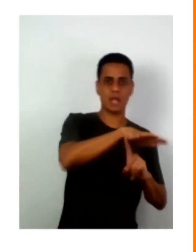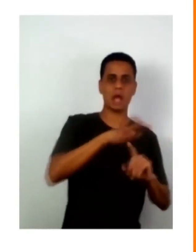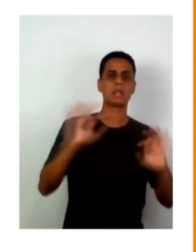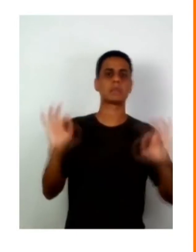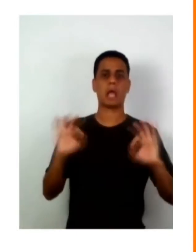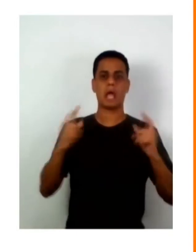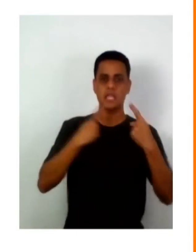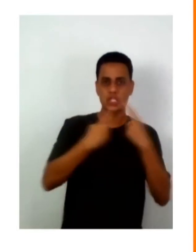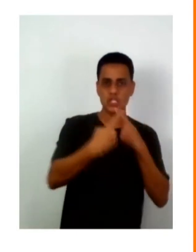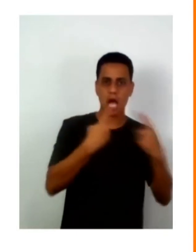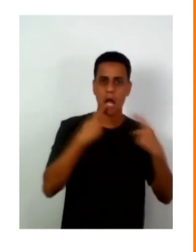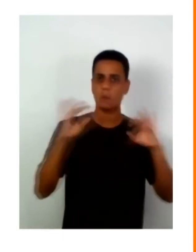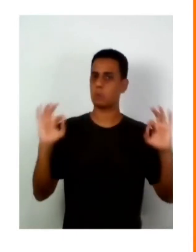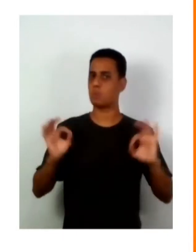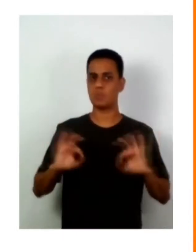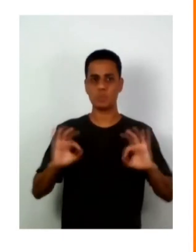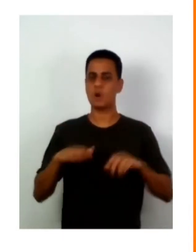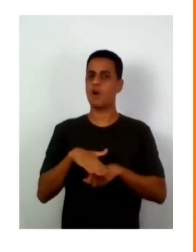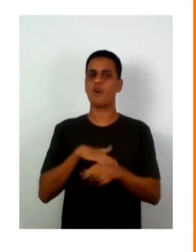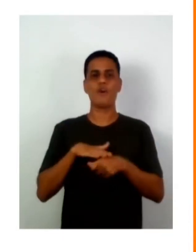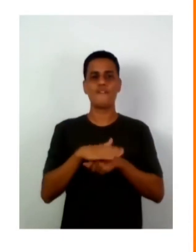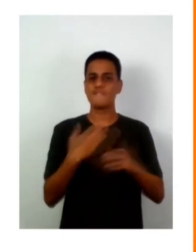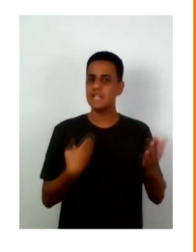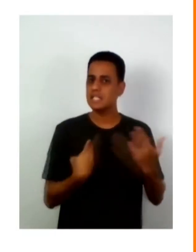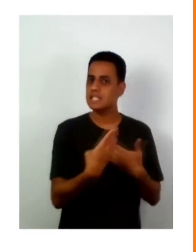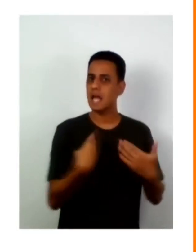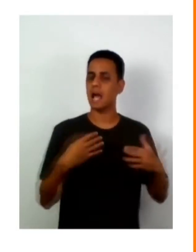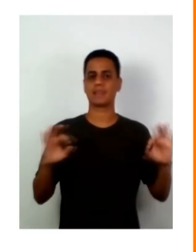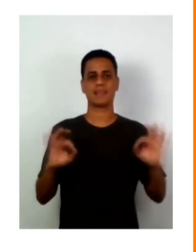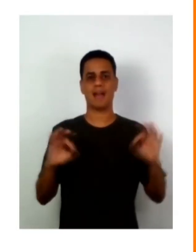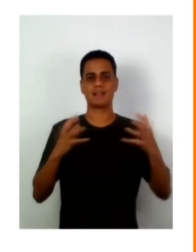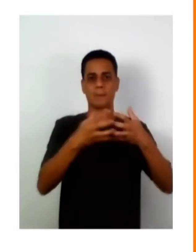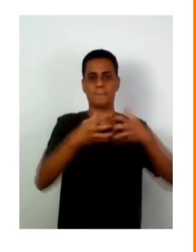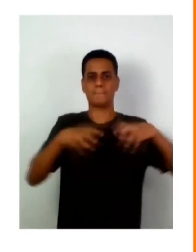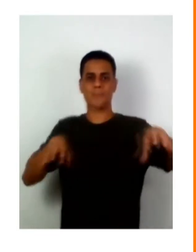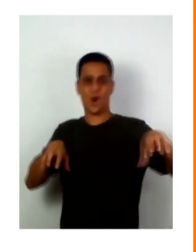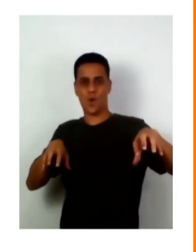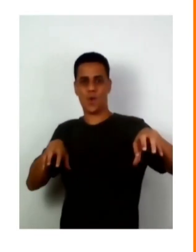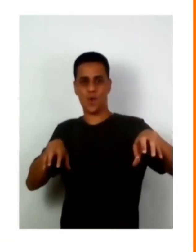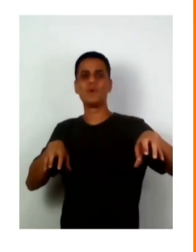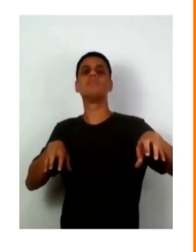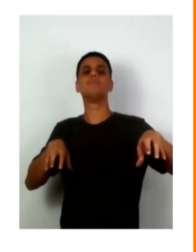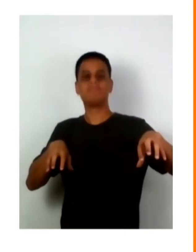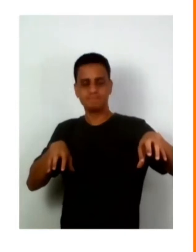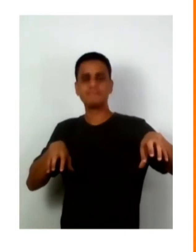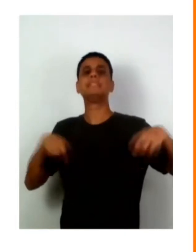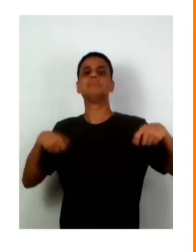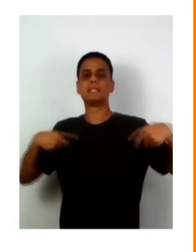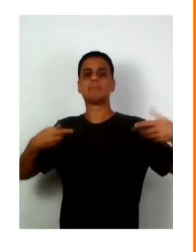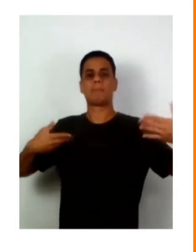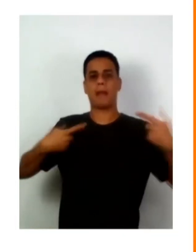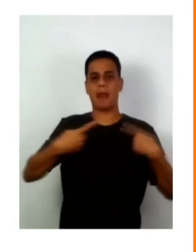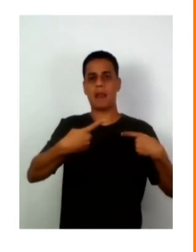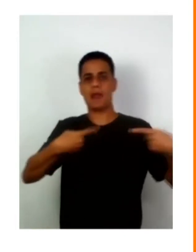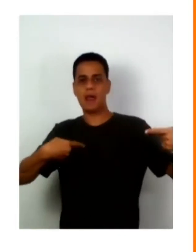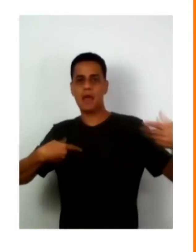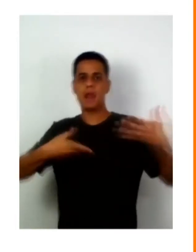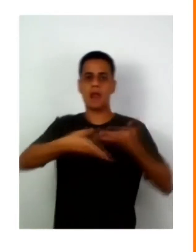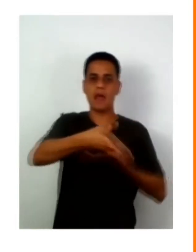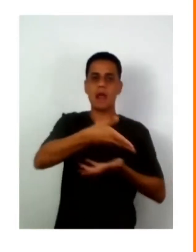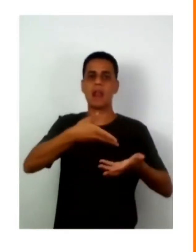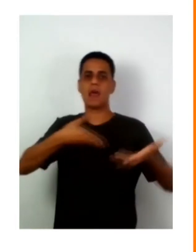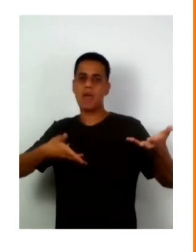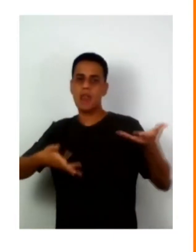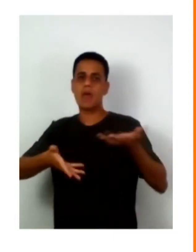sociedades ou partes da sociedade que antes não dialogavam e que não tinham essa visão